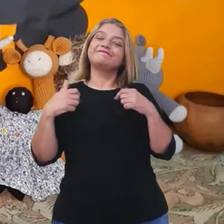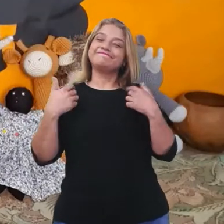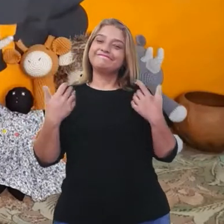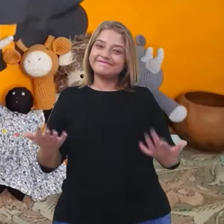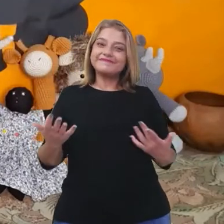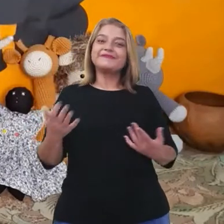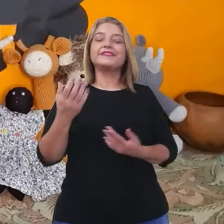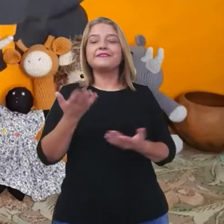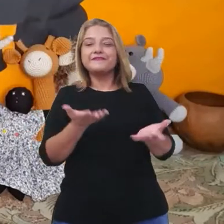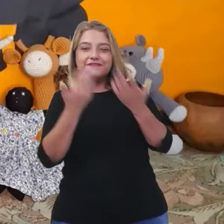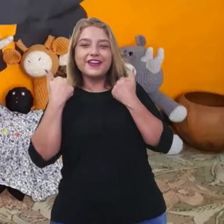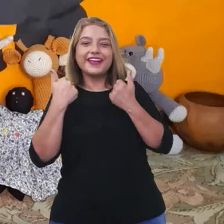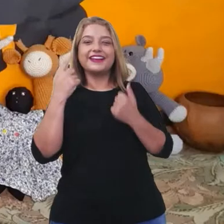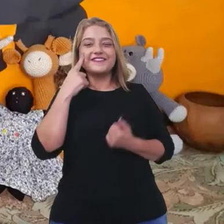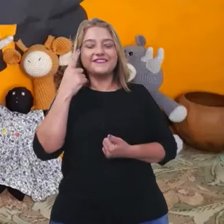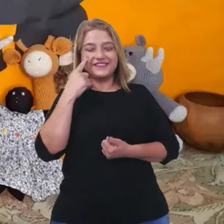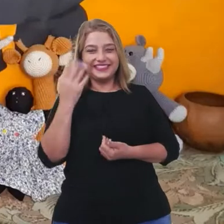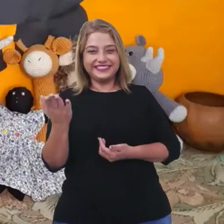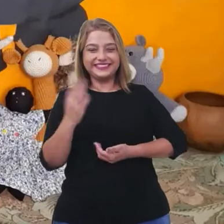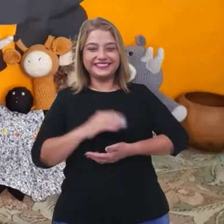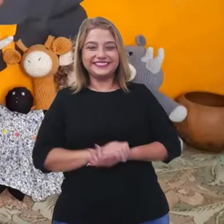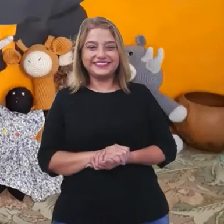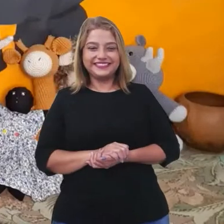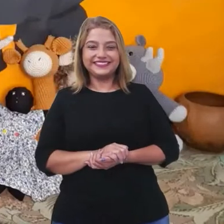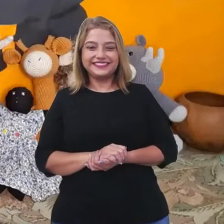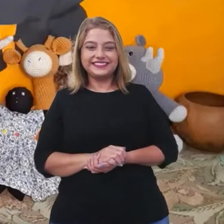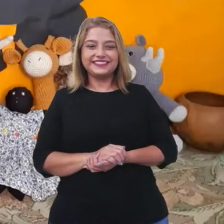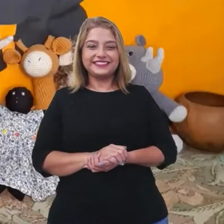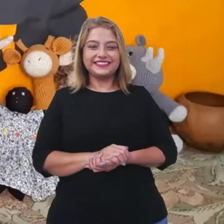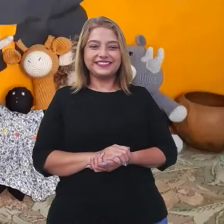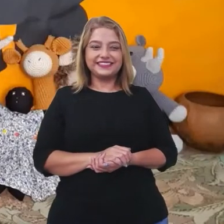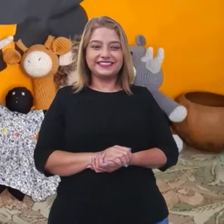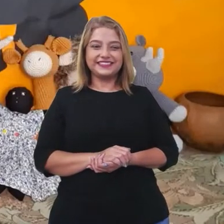venha comigo! Olá,